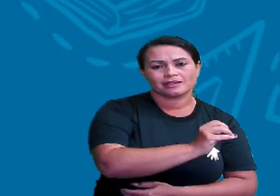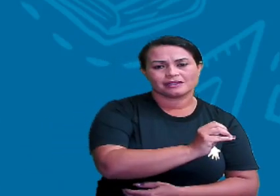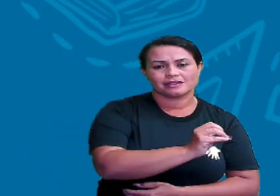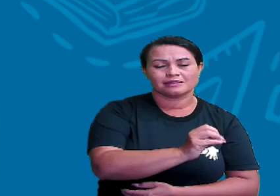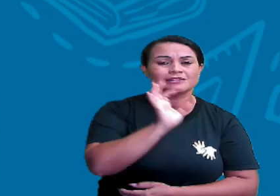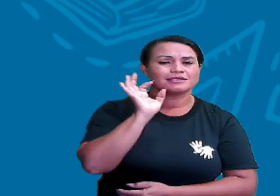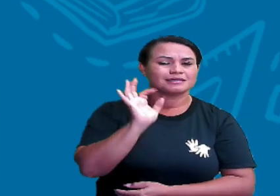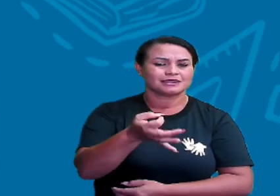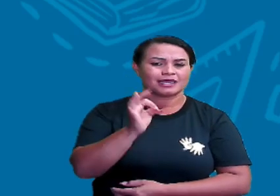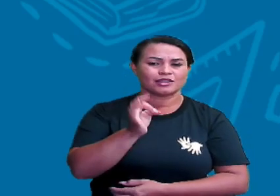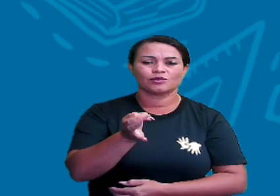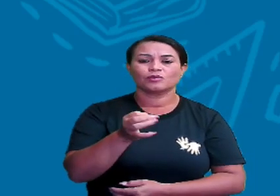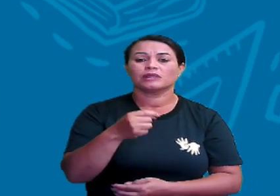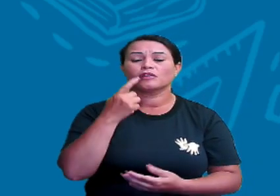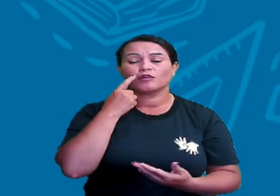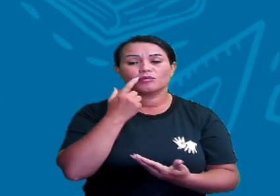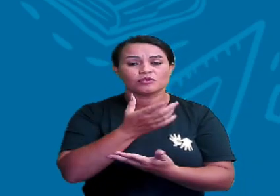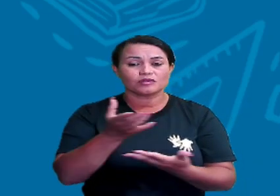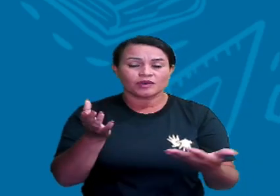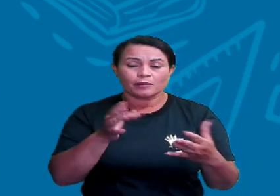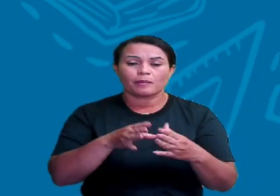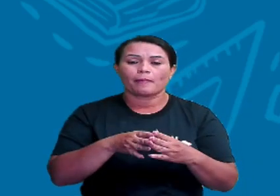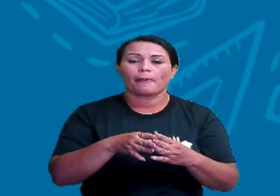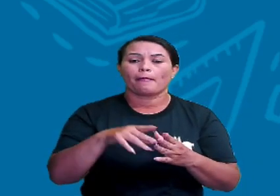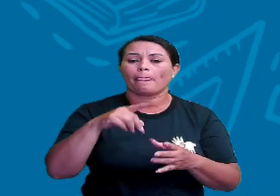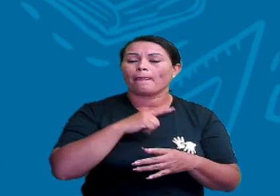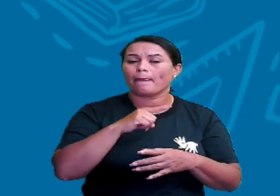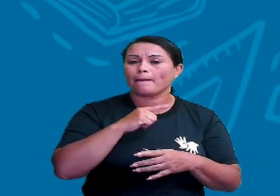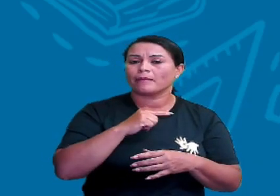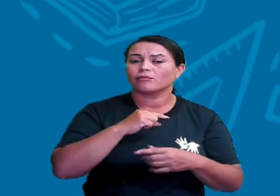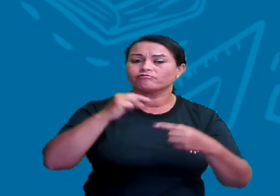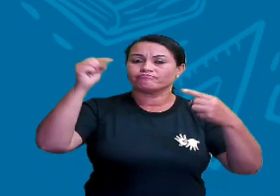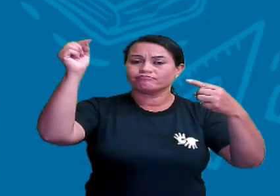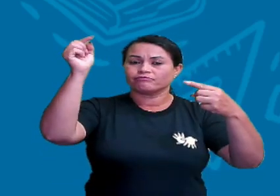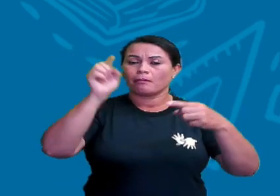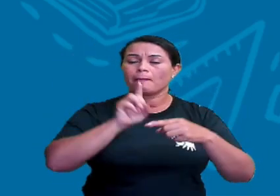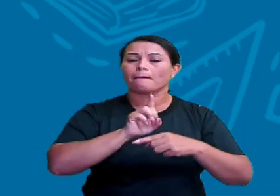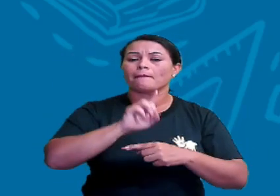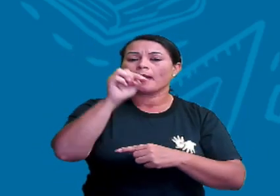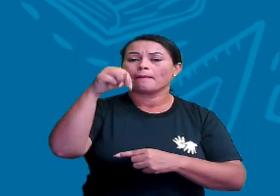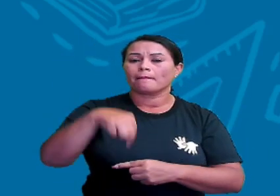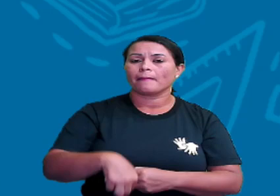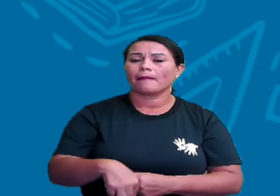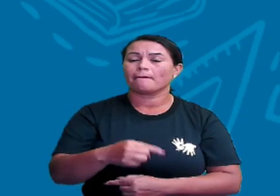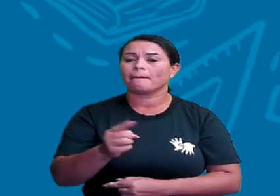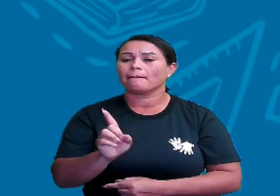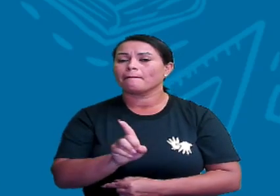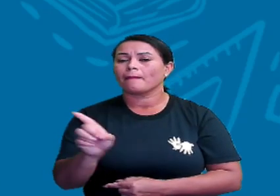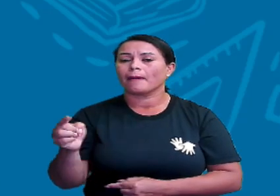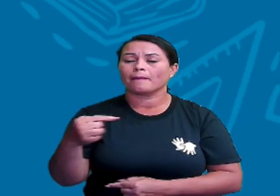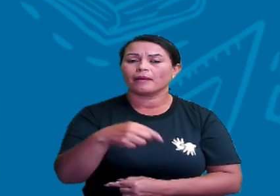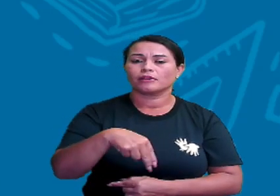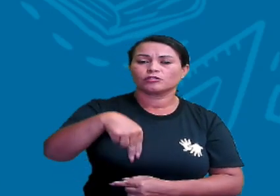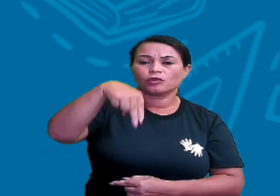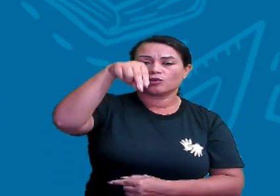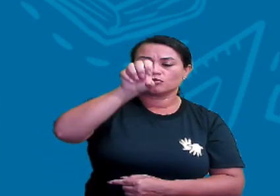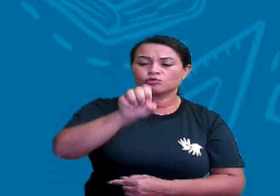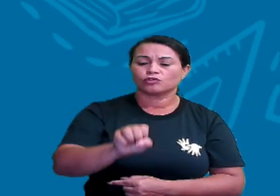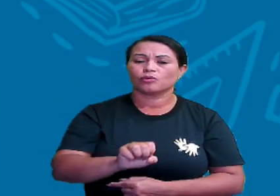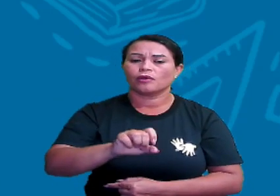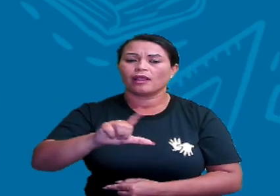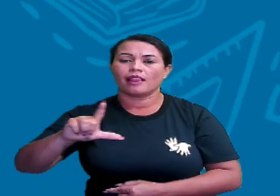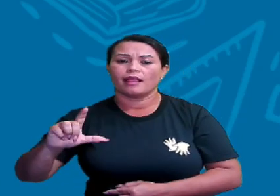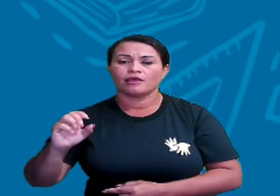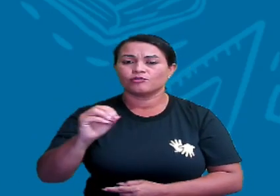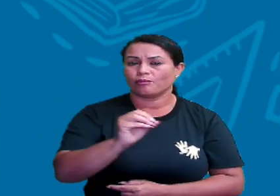Tá certo? Então, aí eu vou ter os pontos cardeais, que são norte, sul,